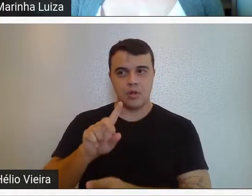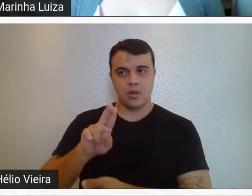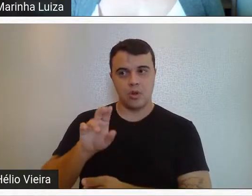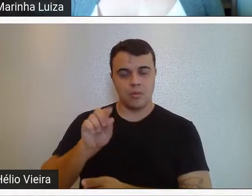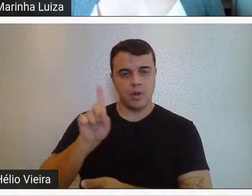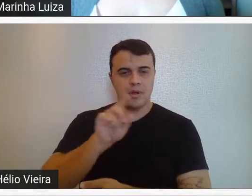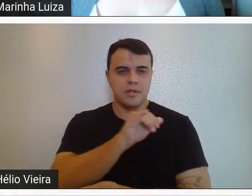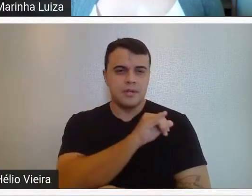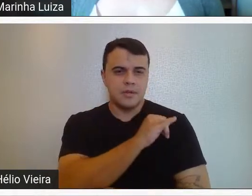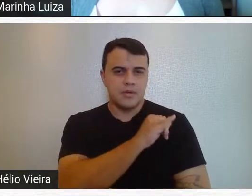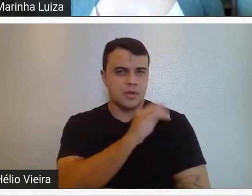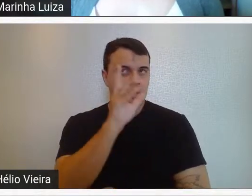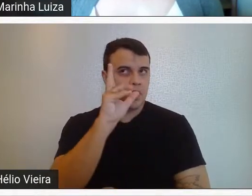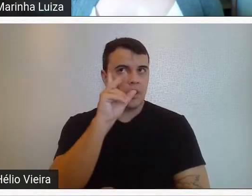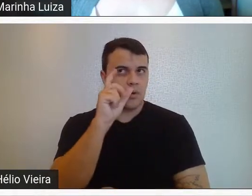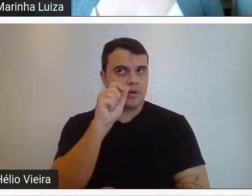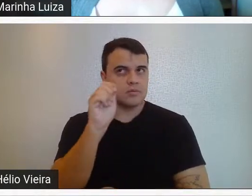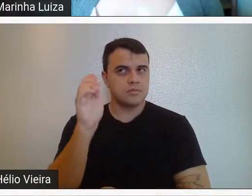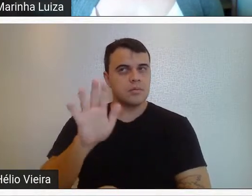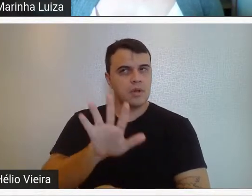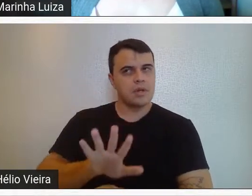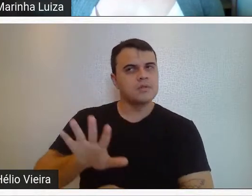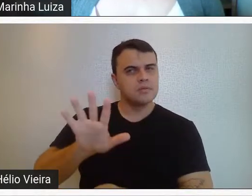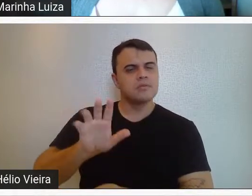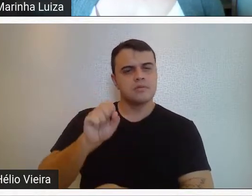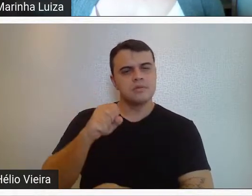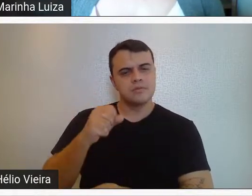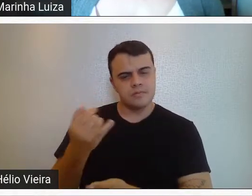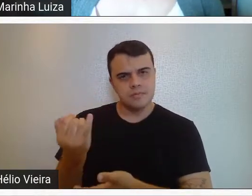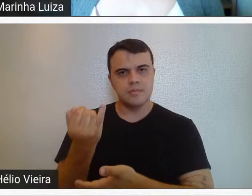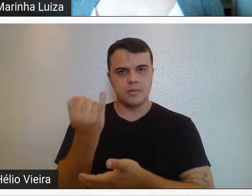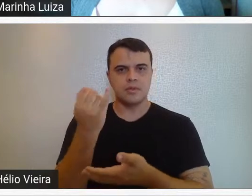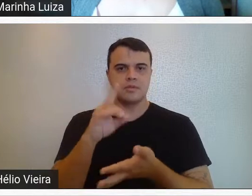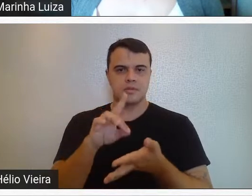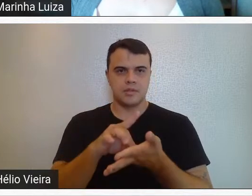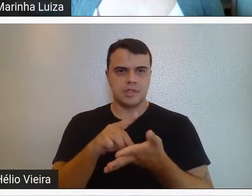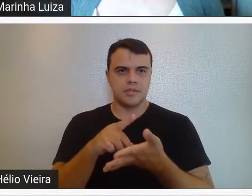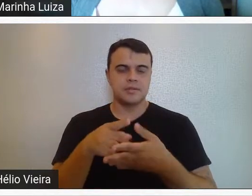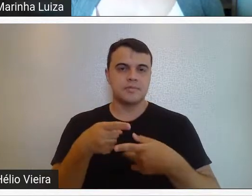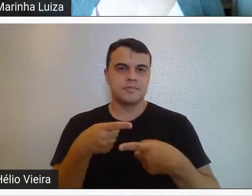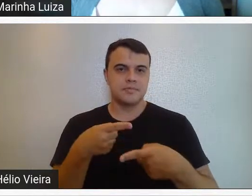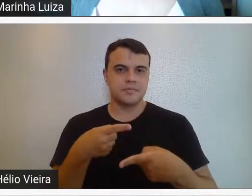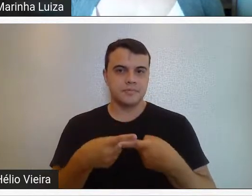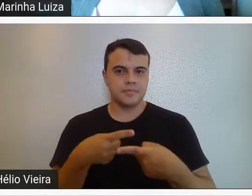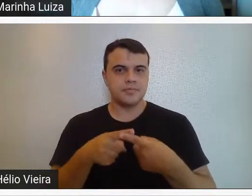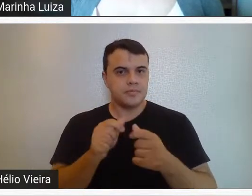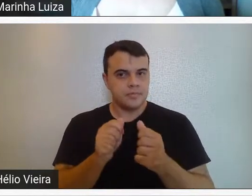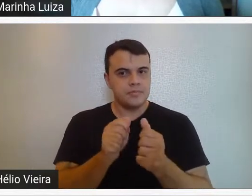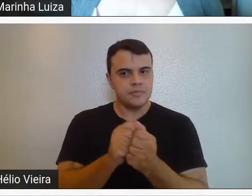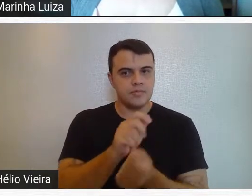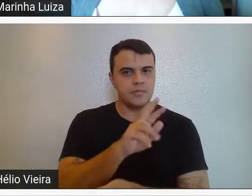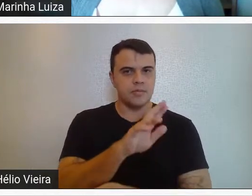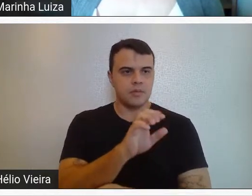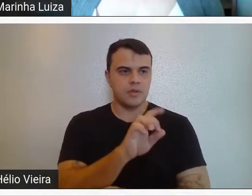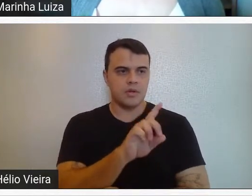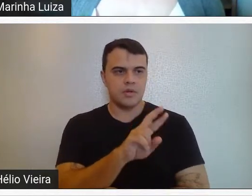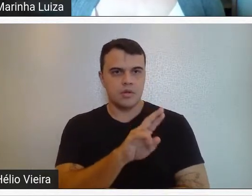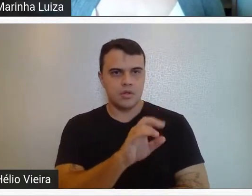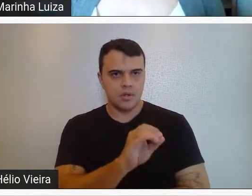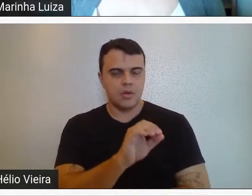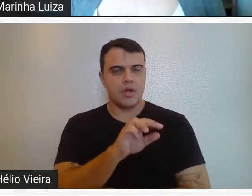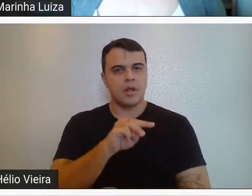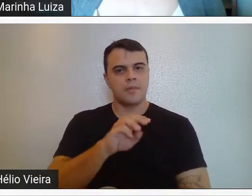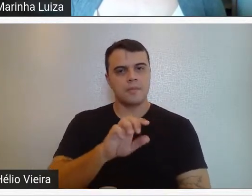do Rio, eu acho que a nível federal ele foi uma figura muito importante também, junto com o Rodrigo Melo Franco de Andrade,